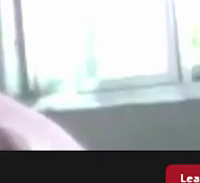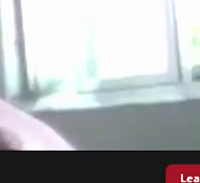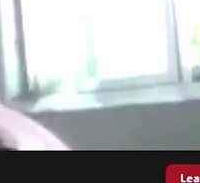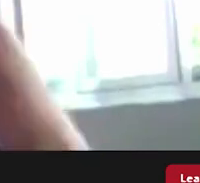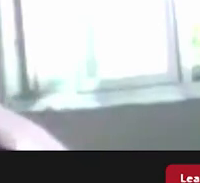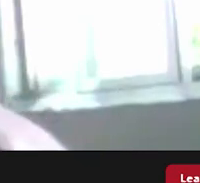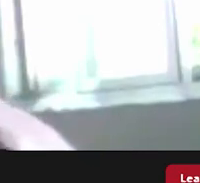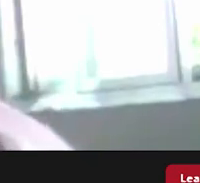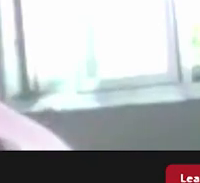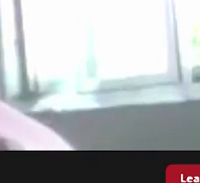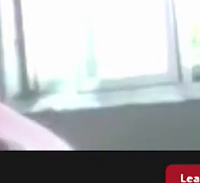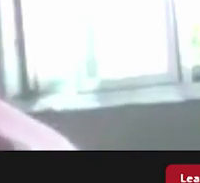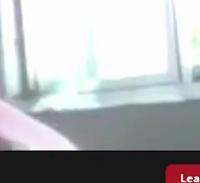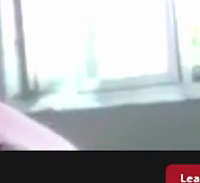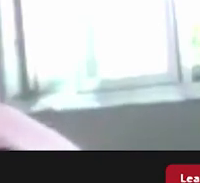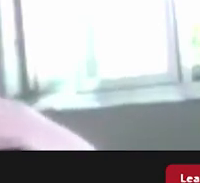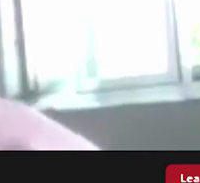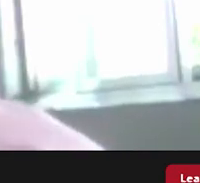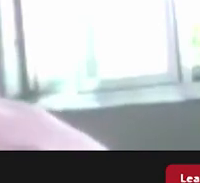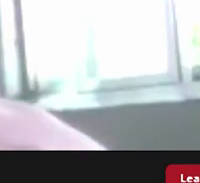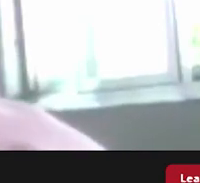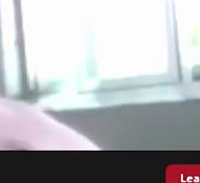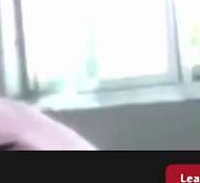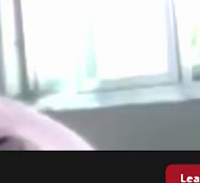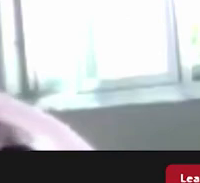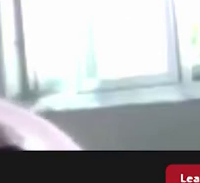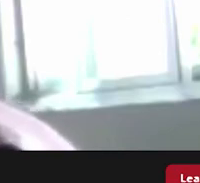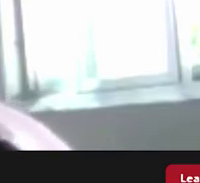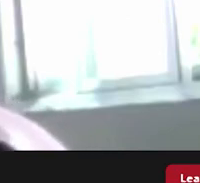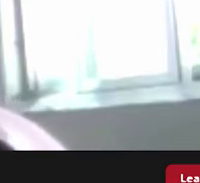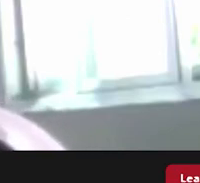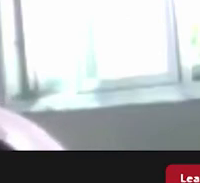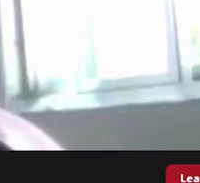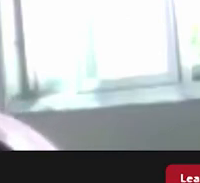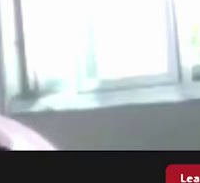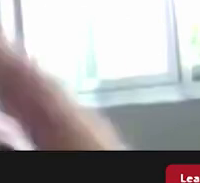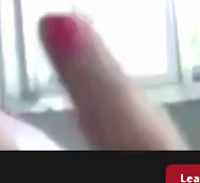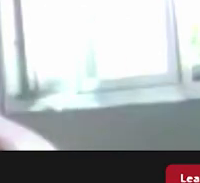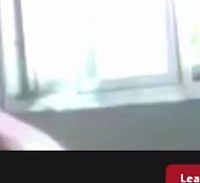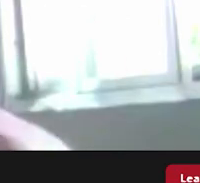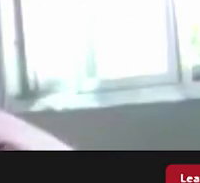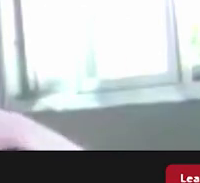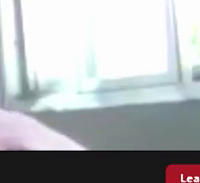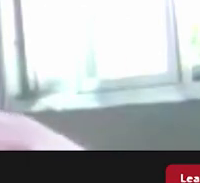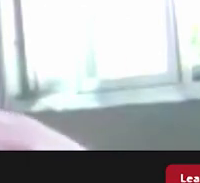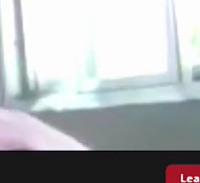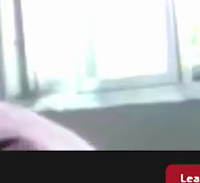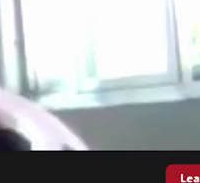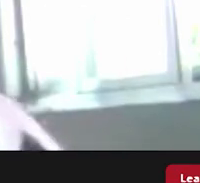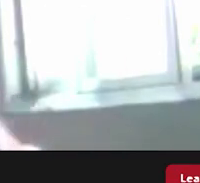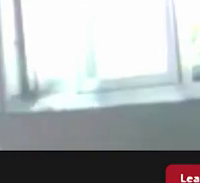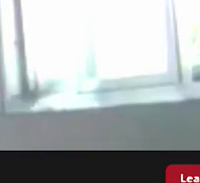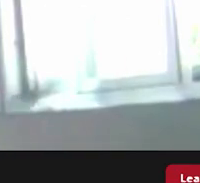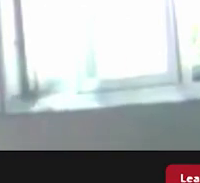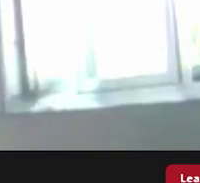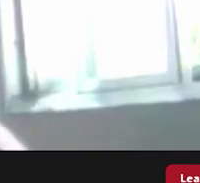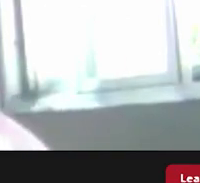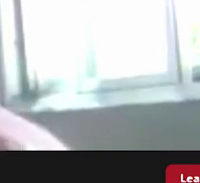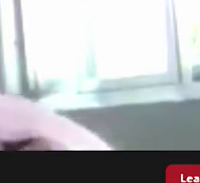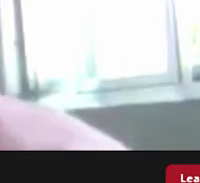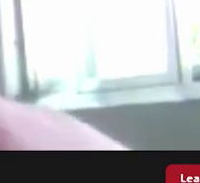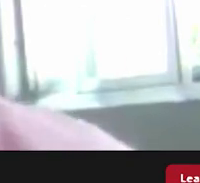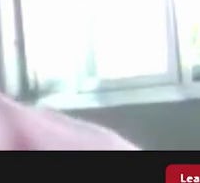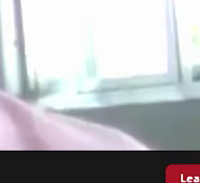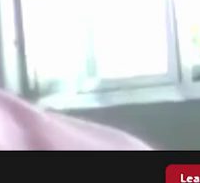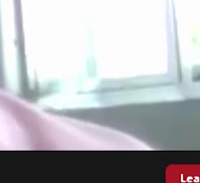a ser criado com uma expectativa já um início já virtual ele vai trazer esse elo de ligação dos moradores